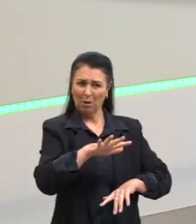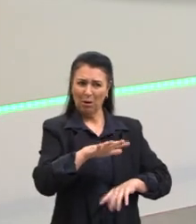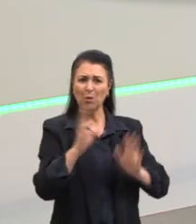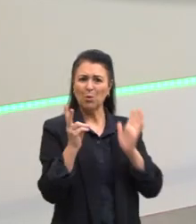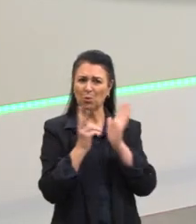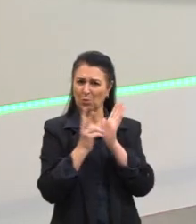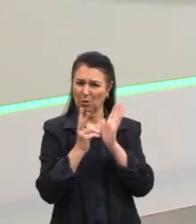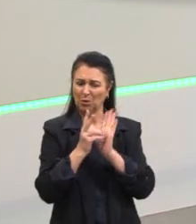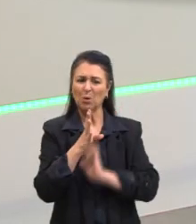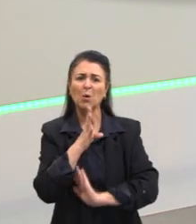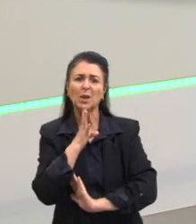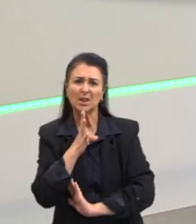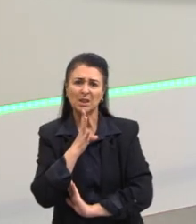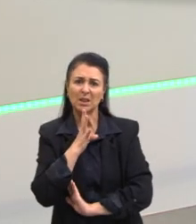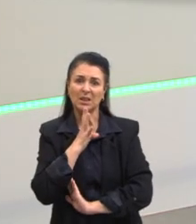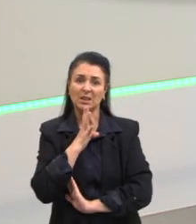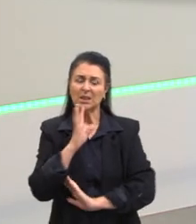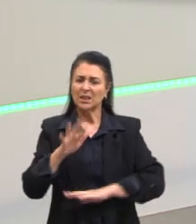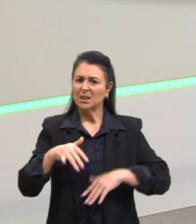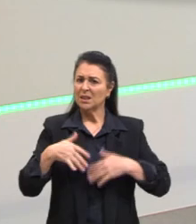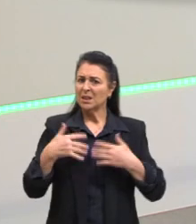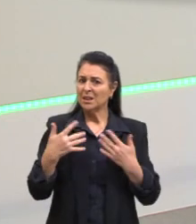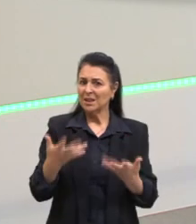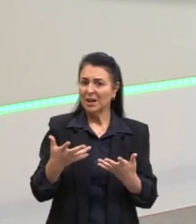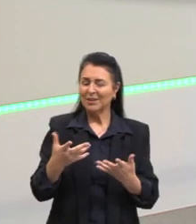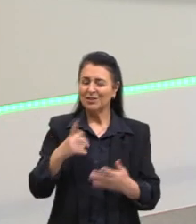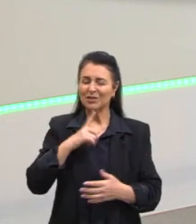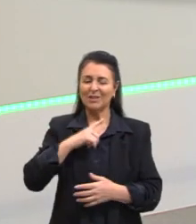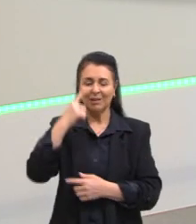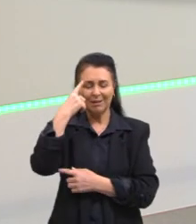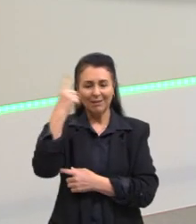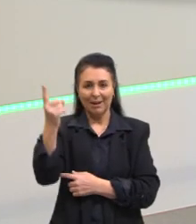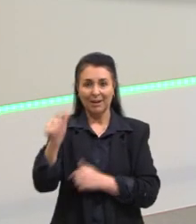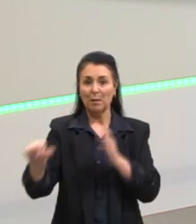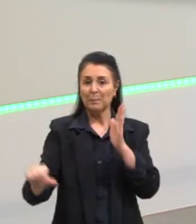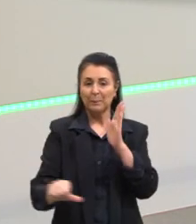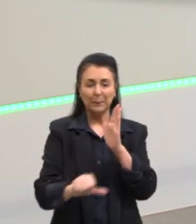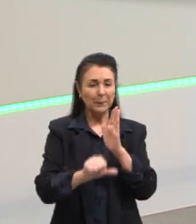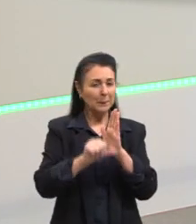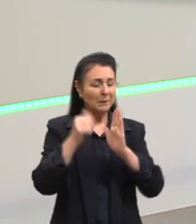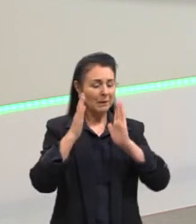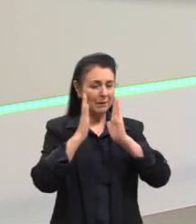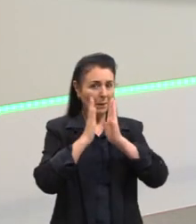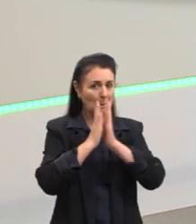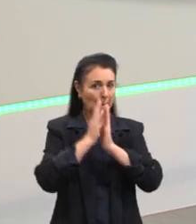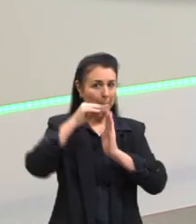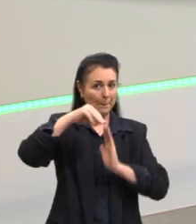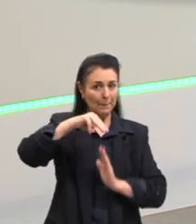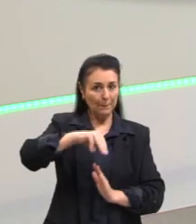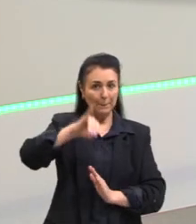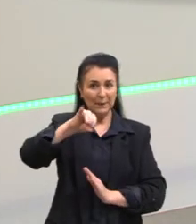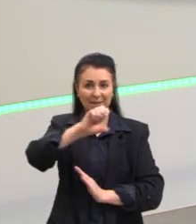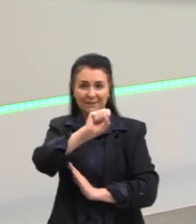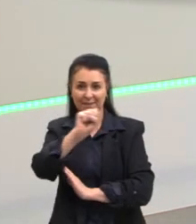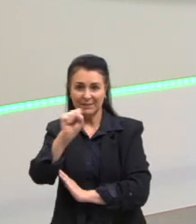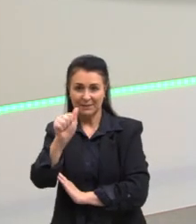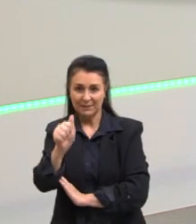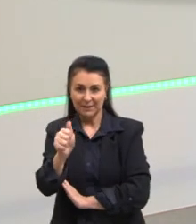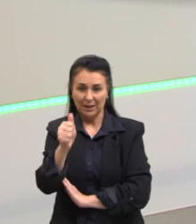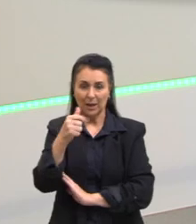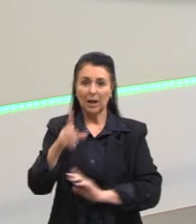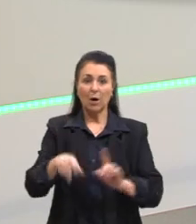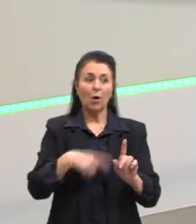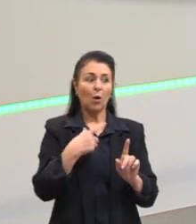fazer. Então, aqui a gente tem uma ideia dessa primeira missa, mais ou menos como ela foi. Com a